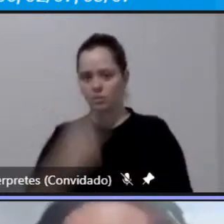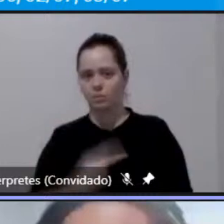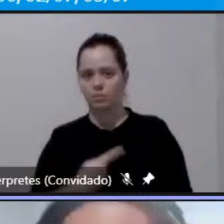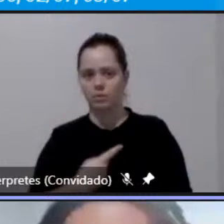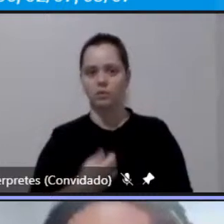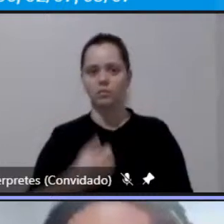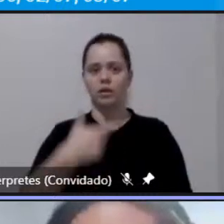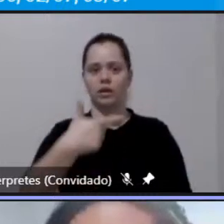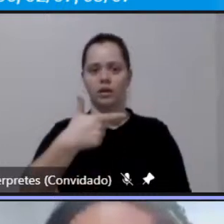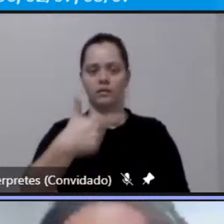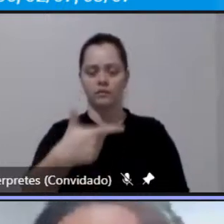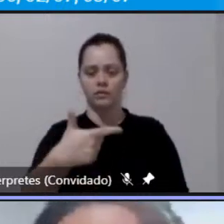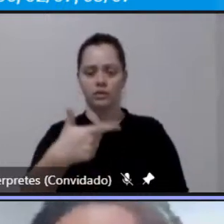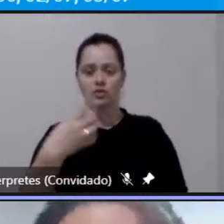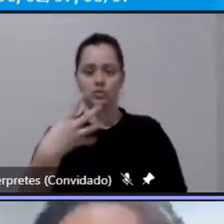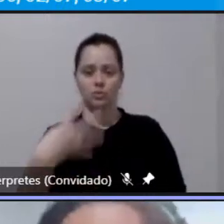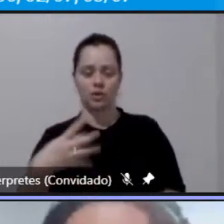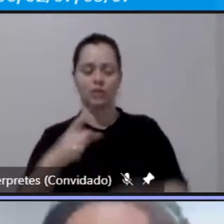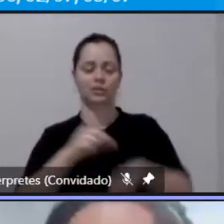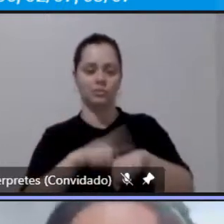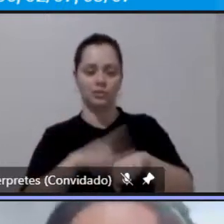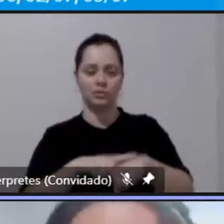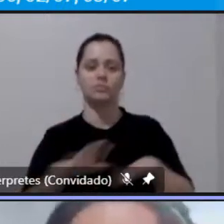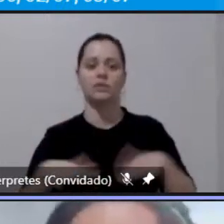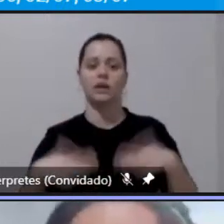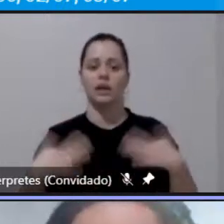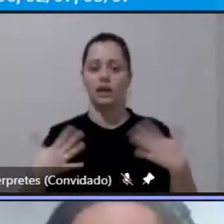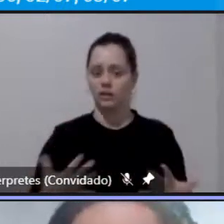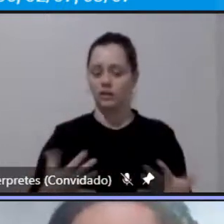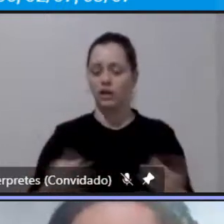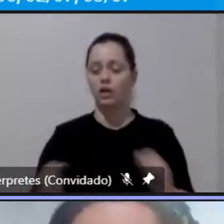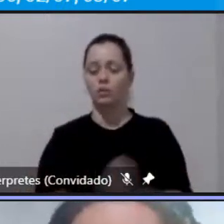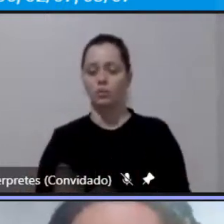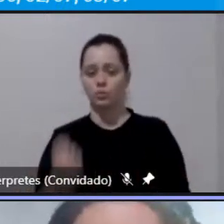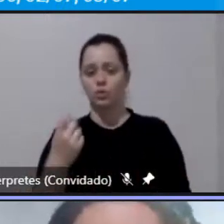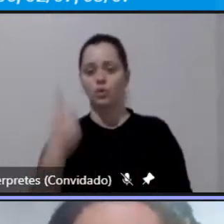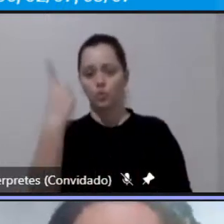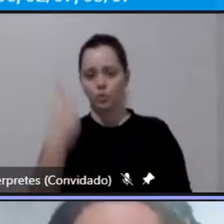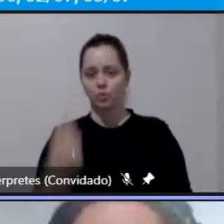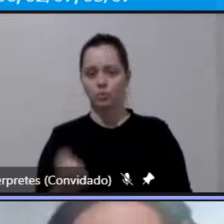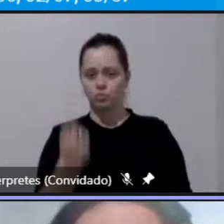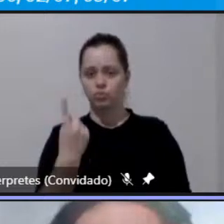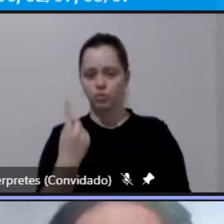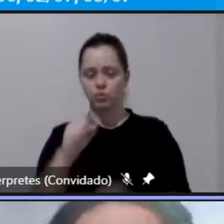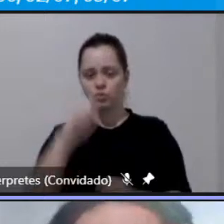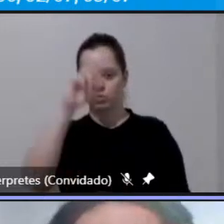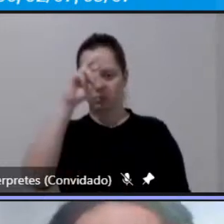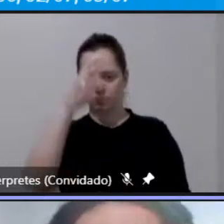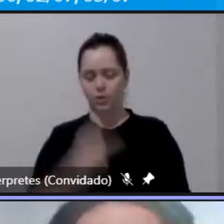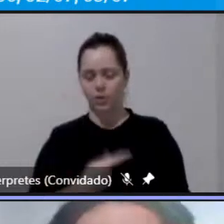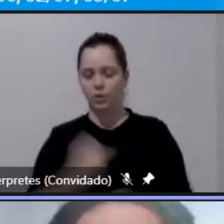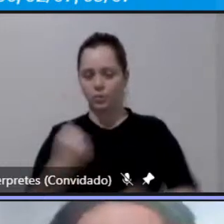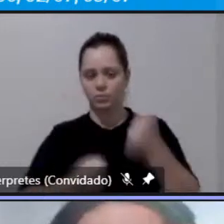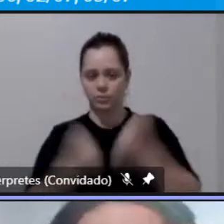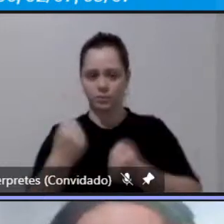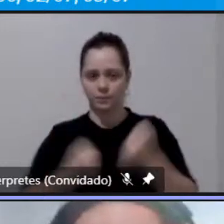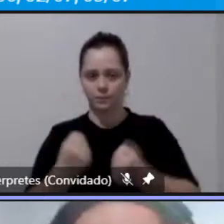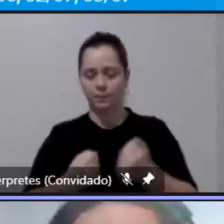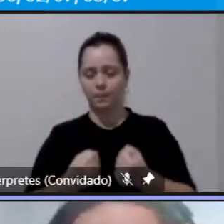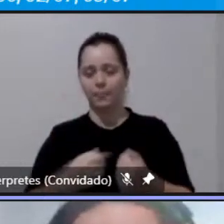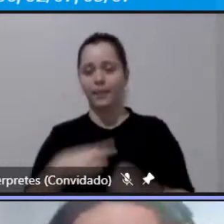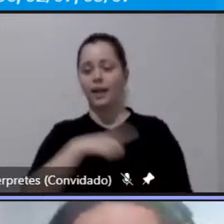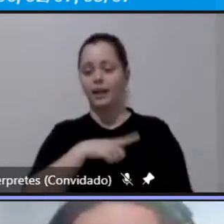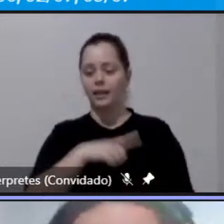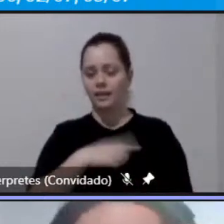leva a crer que o transporte individual um dos motivos que que o transporte individual tem